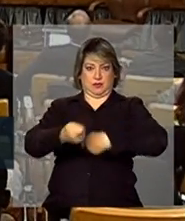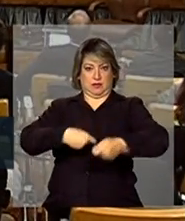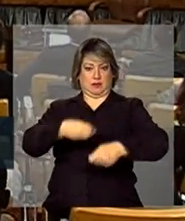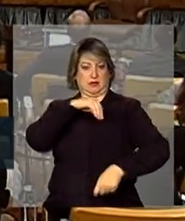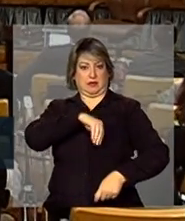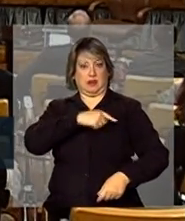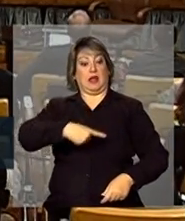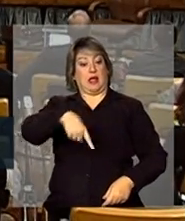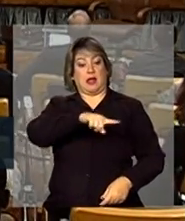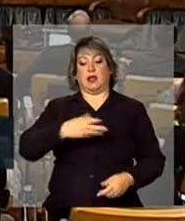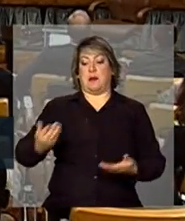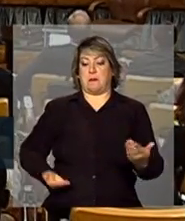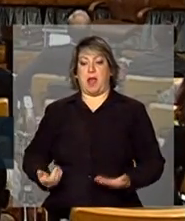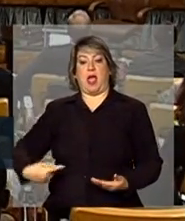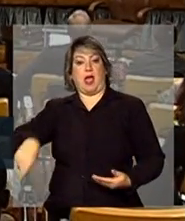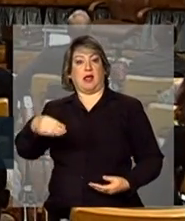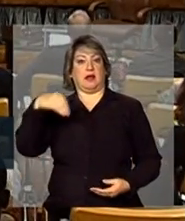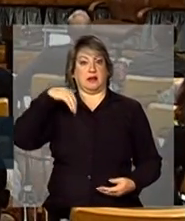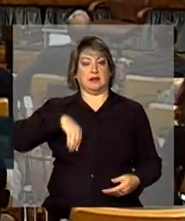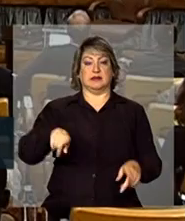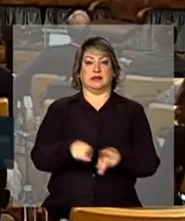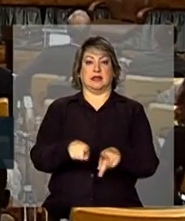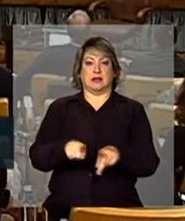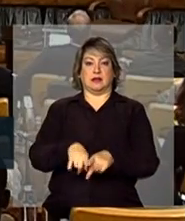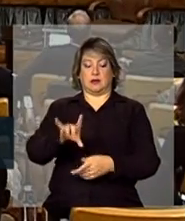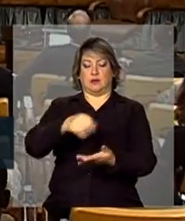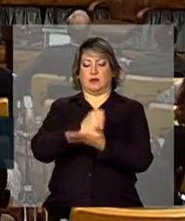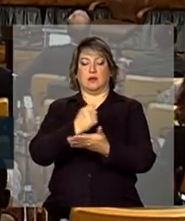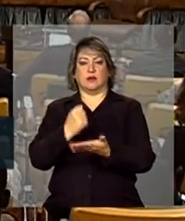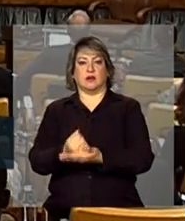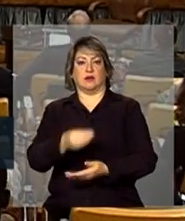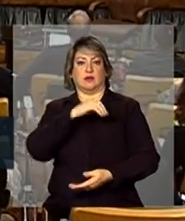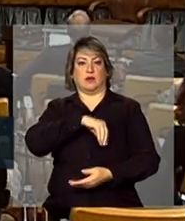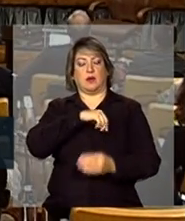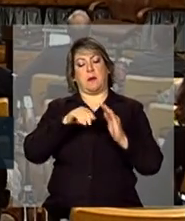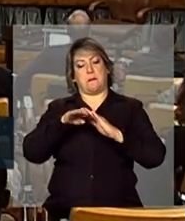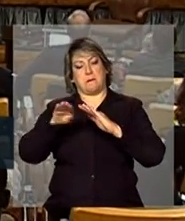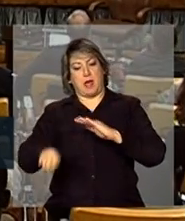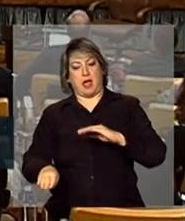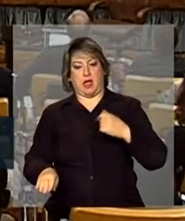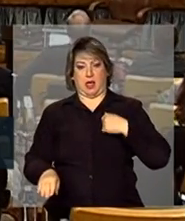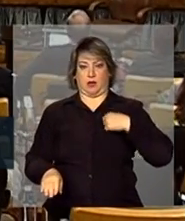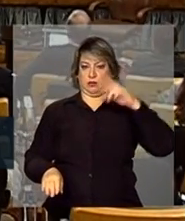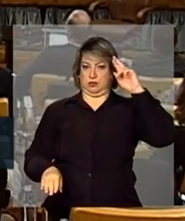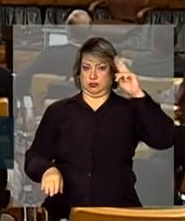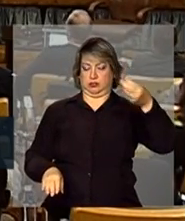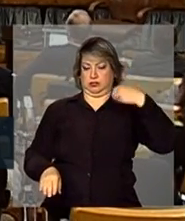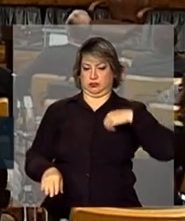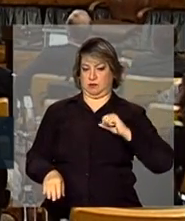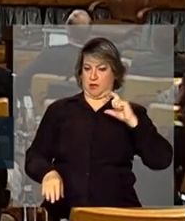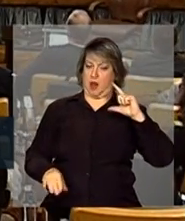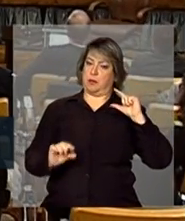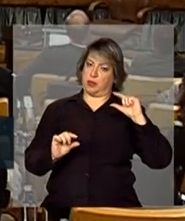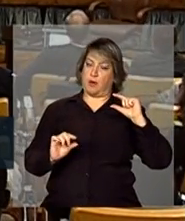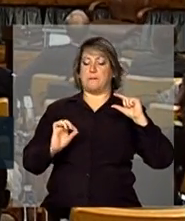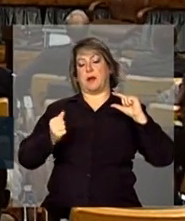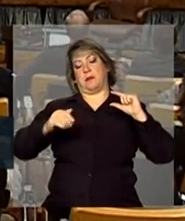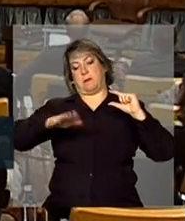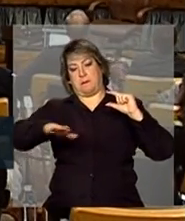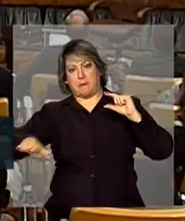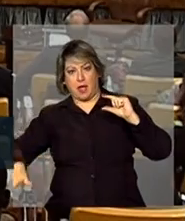a renda dos empregados que eles contratam. Evidentemente, eles contratam um salário mais baixo do que o salário dos empreendedores. Mas,